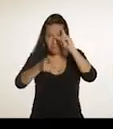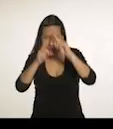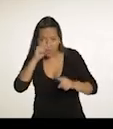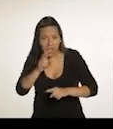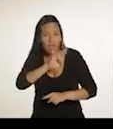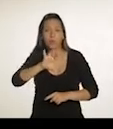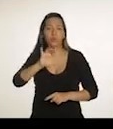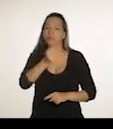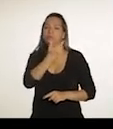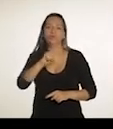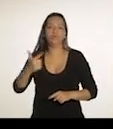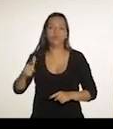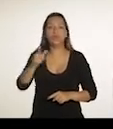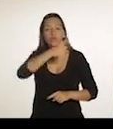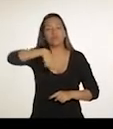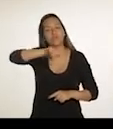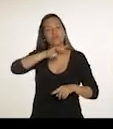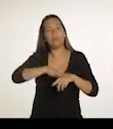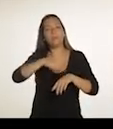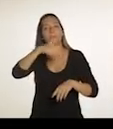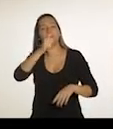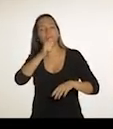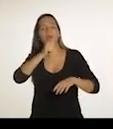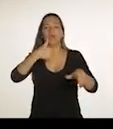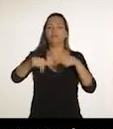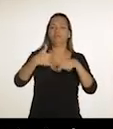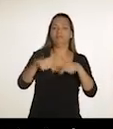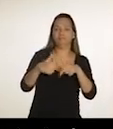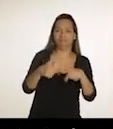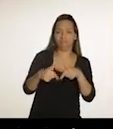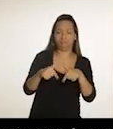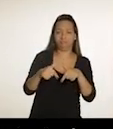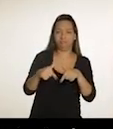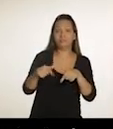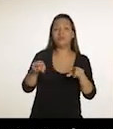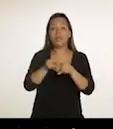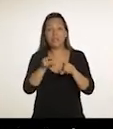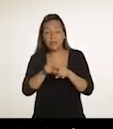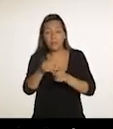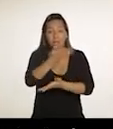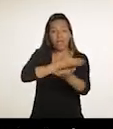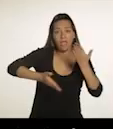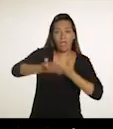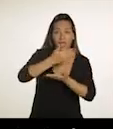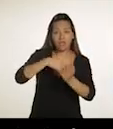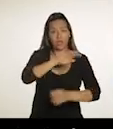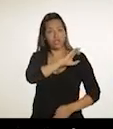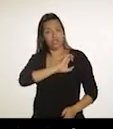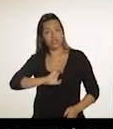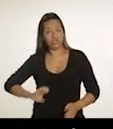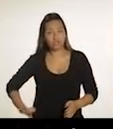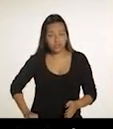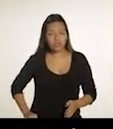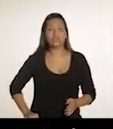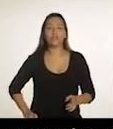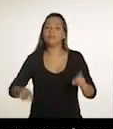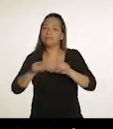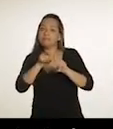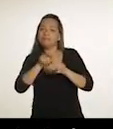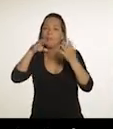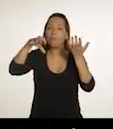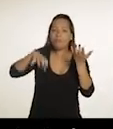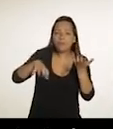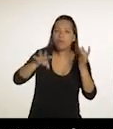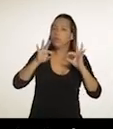ouvidos para ajudar no desenvolvimento e na geração de emprego. E o relacionamento com o governo estadual, a União e a Câmara vai sempre